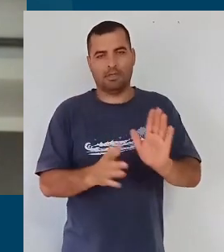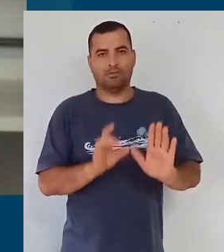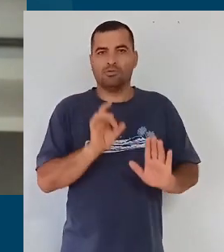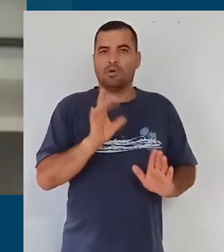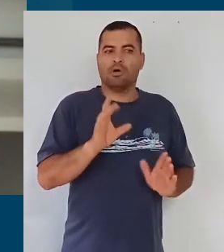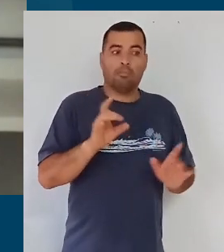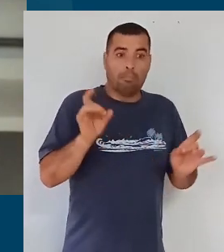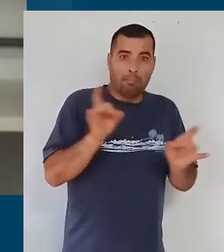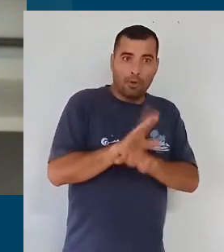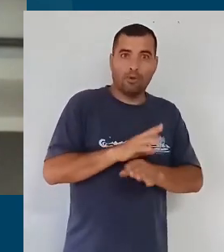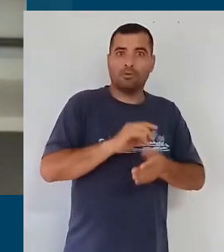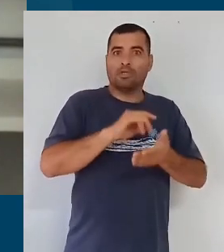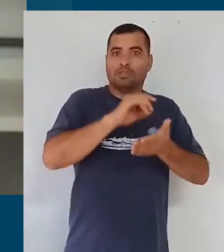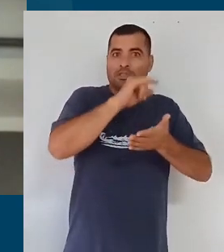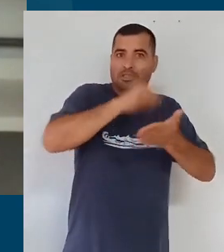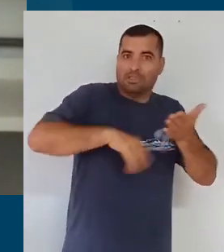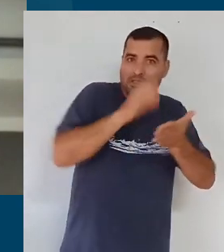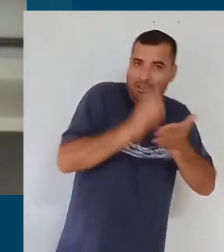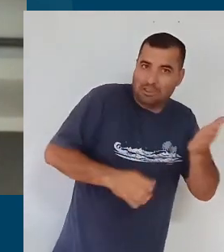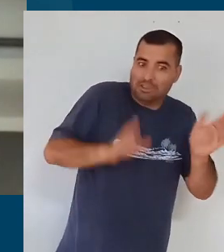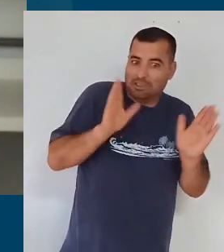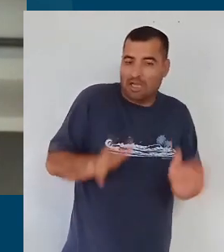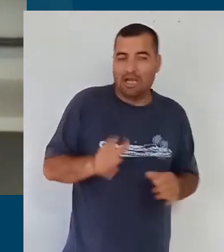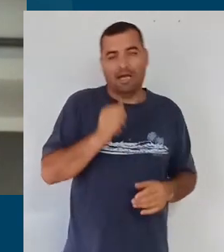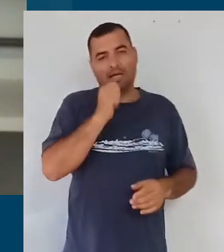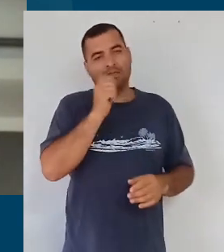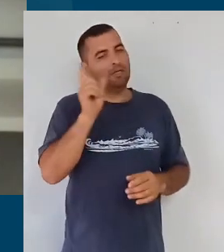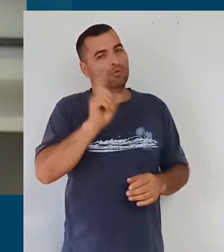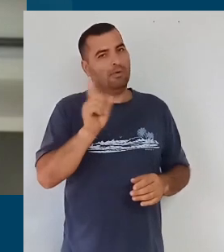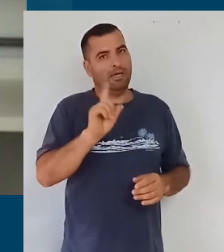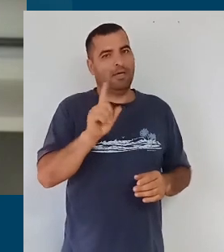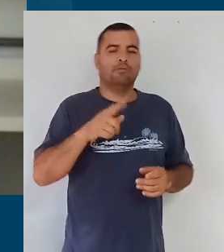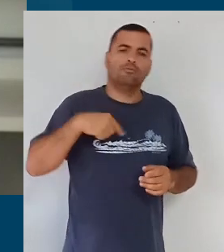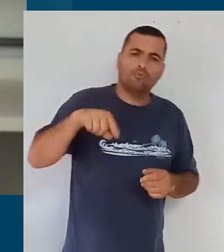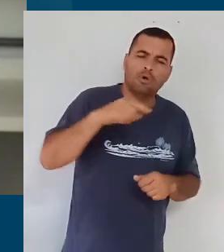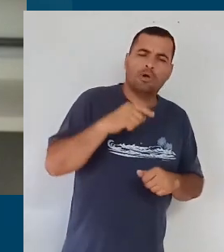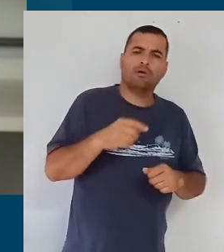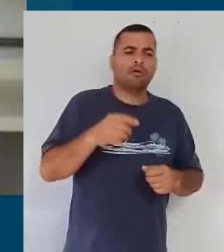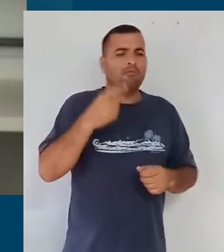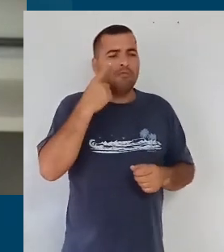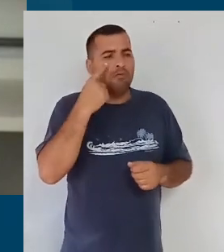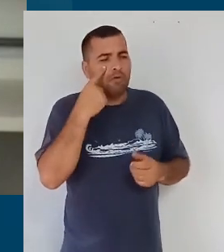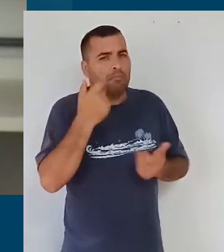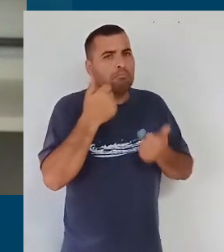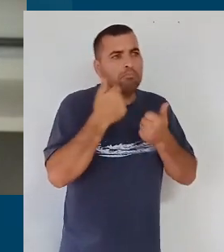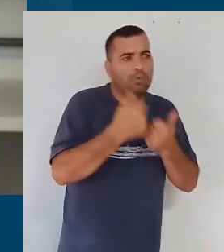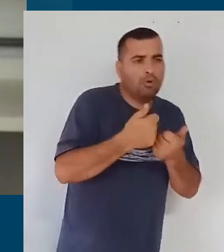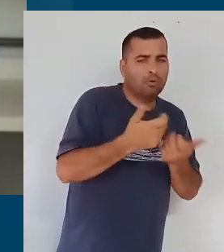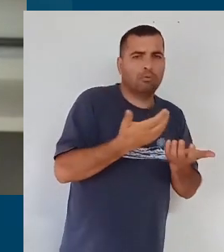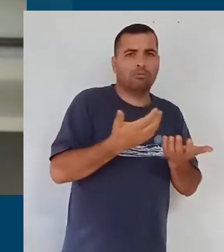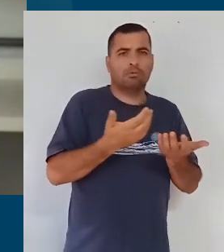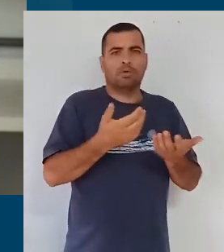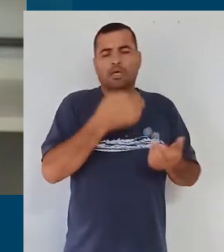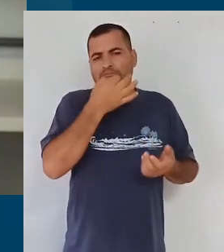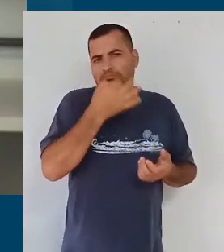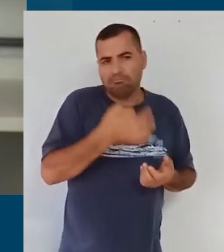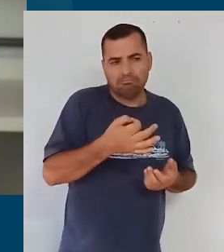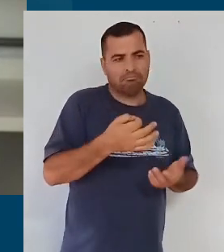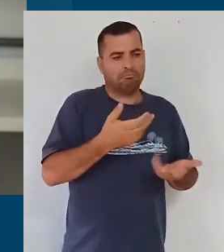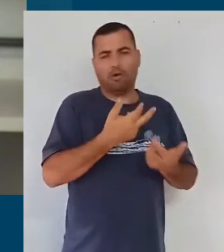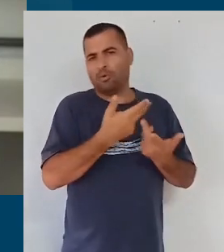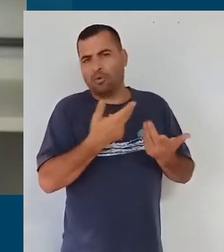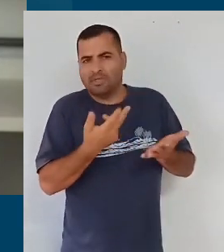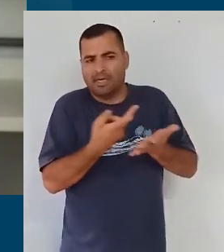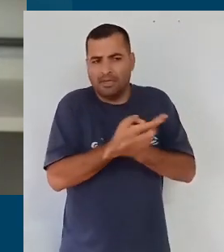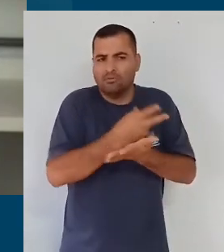é uma proposta que será submetida à avaliação, à discussão, às sugestões todas, às críticas que